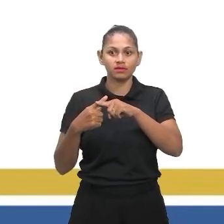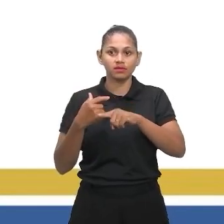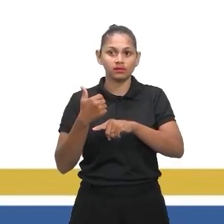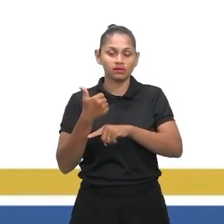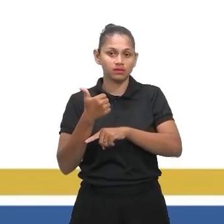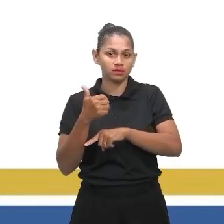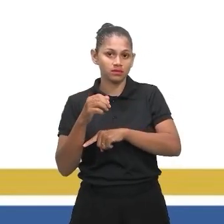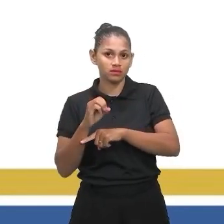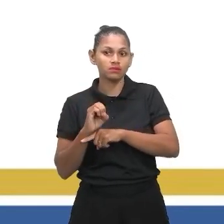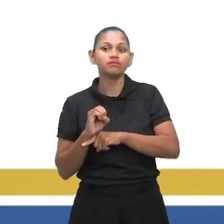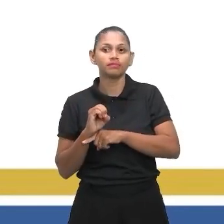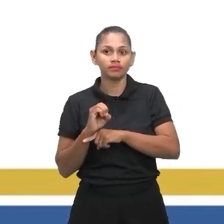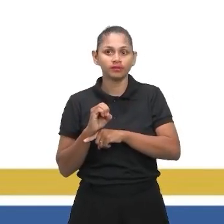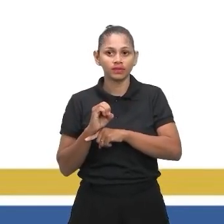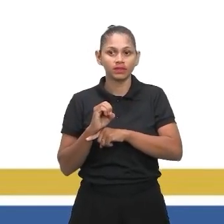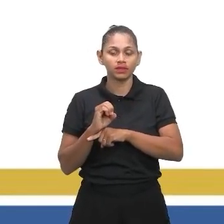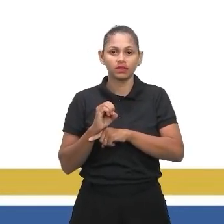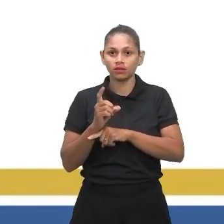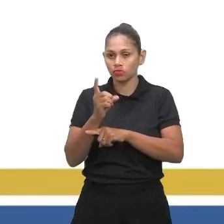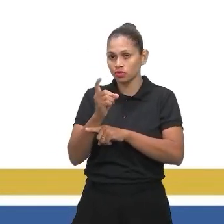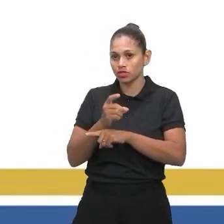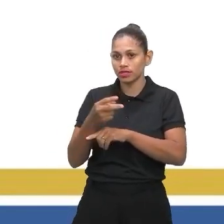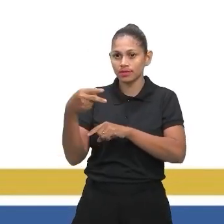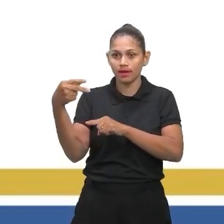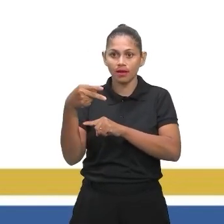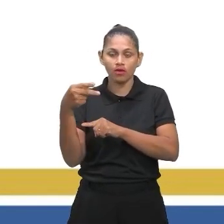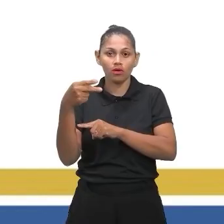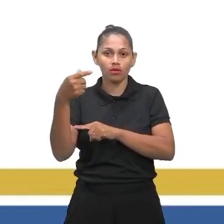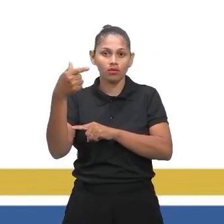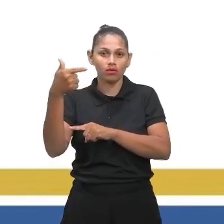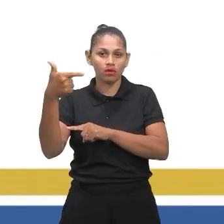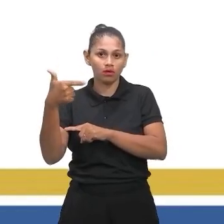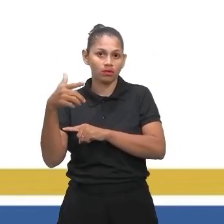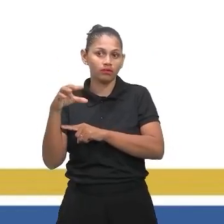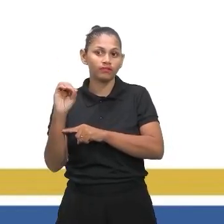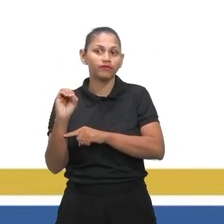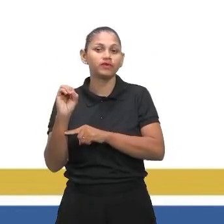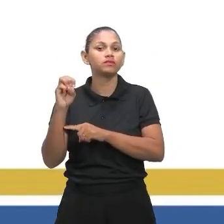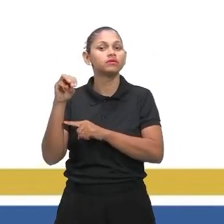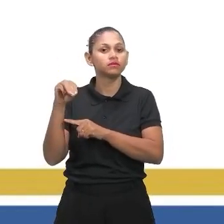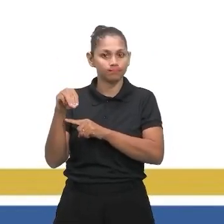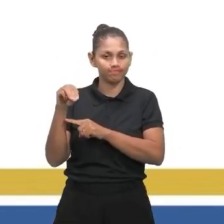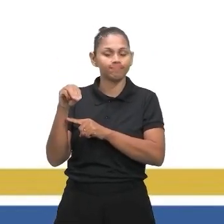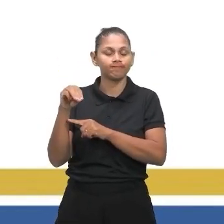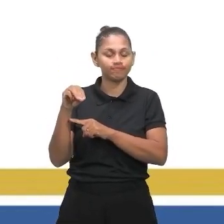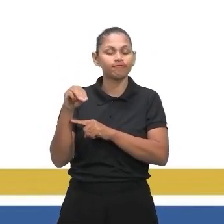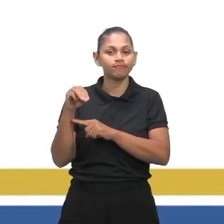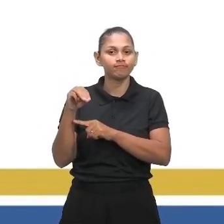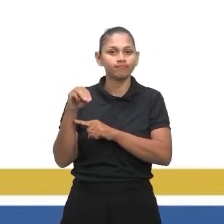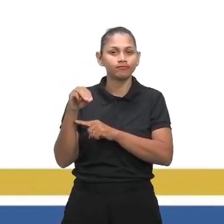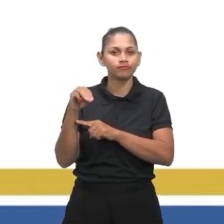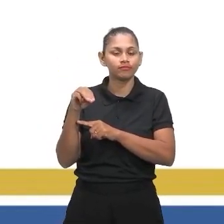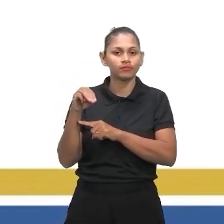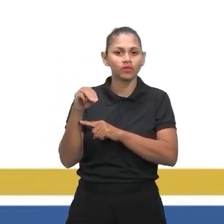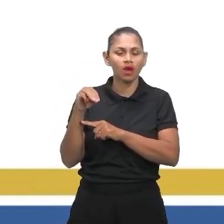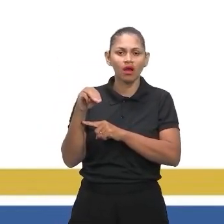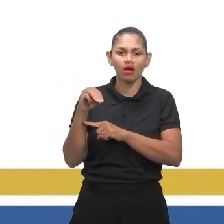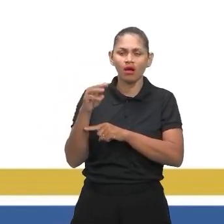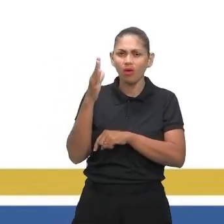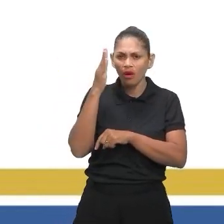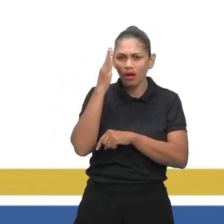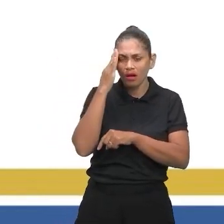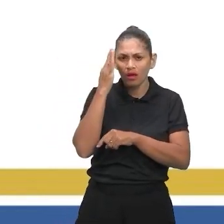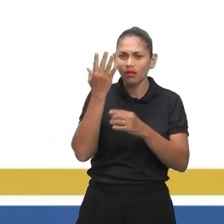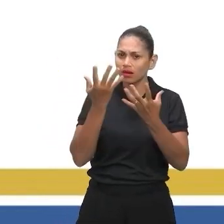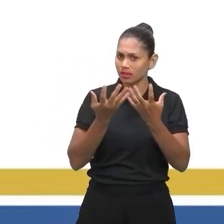horas diminuiu 20 metros de profundidade. Ah, professor, é isso que eu quero saber? Não. Eu quero saber qual